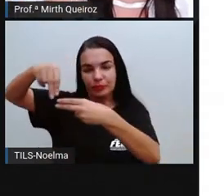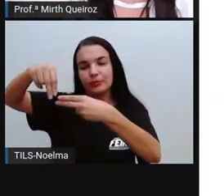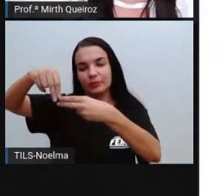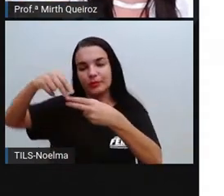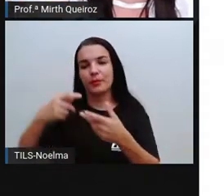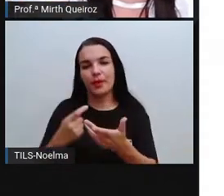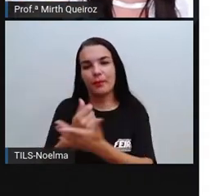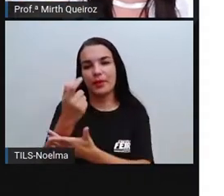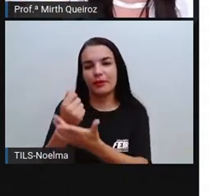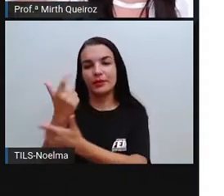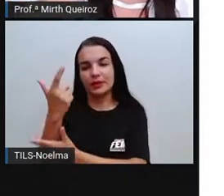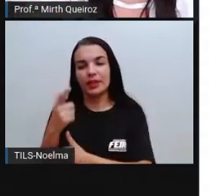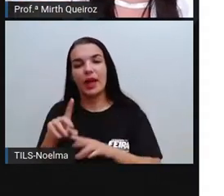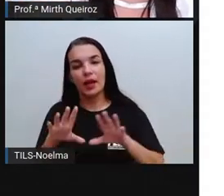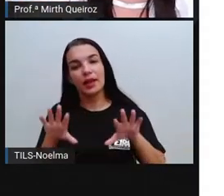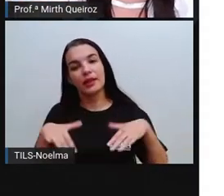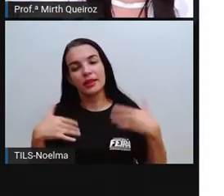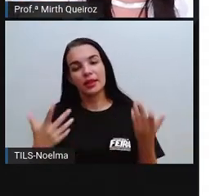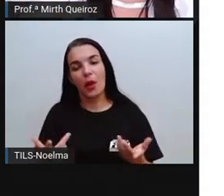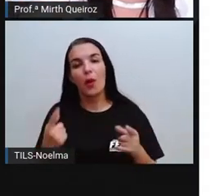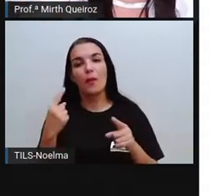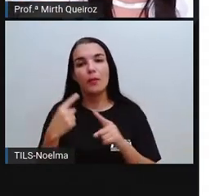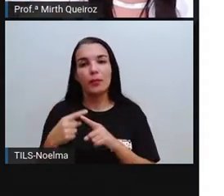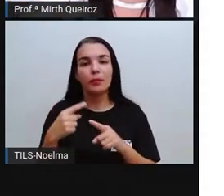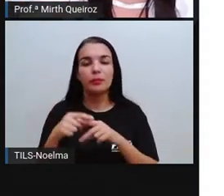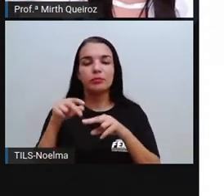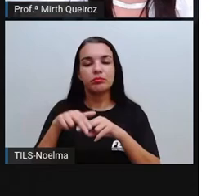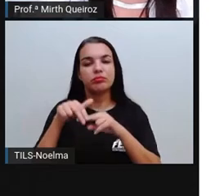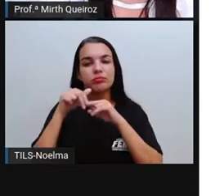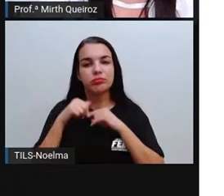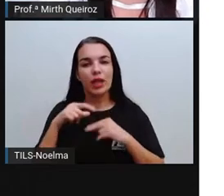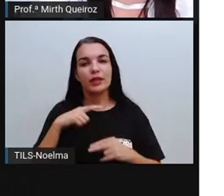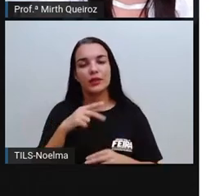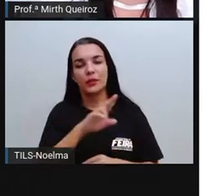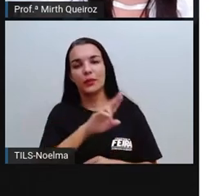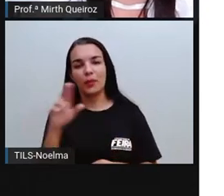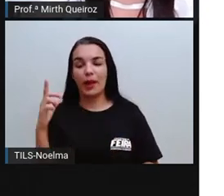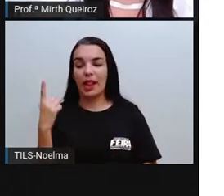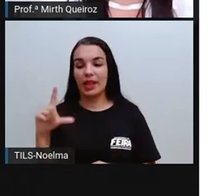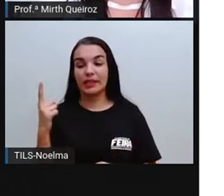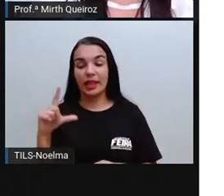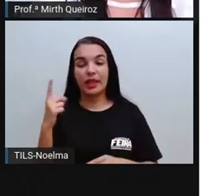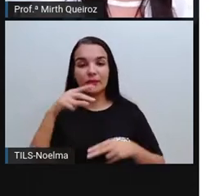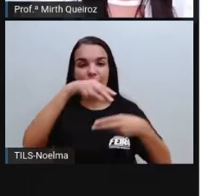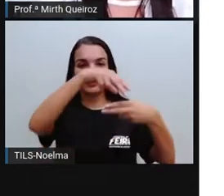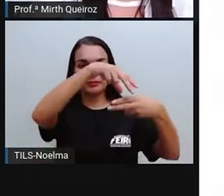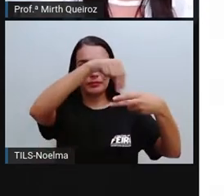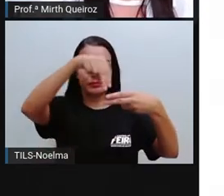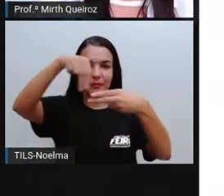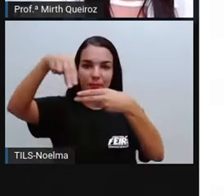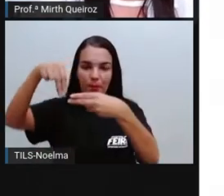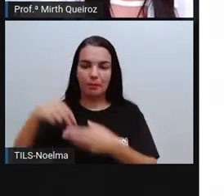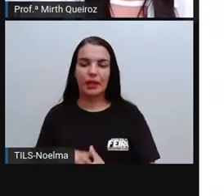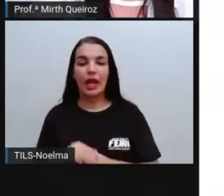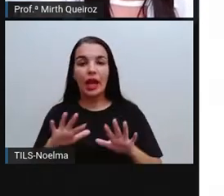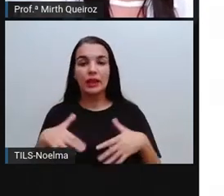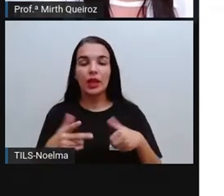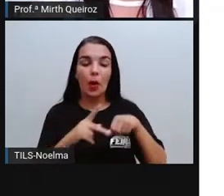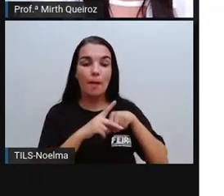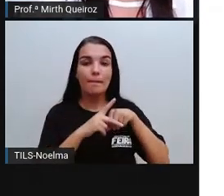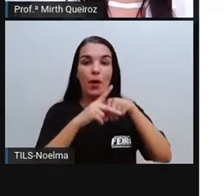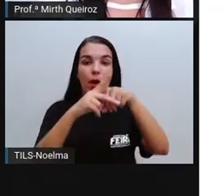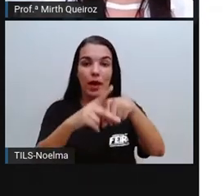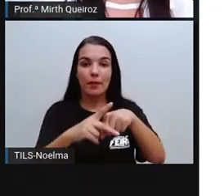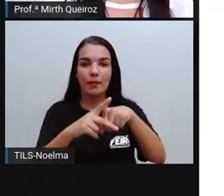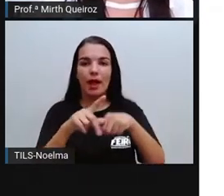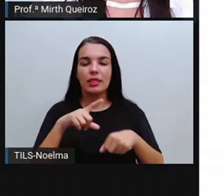ou cordéis. Por isso que ele recebe esse nome, esse tipo de literatura, literatura de cordel. Os poemas de cordel, eles são